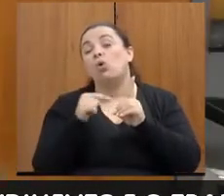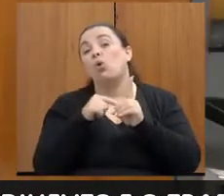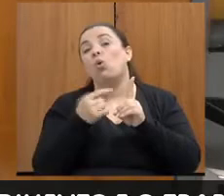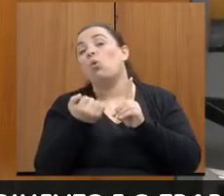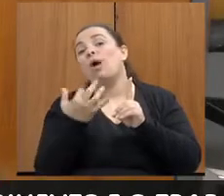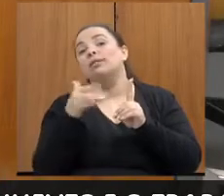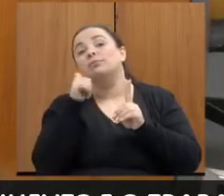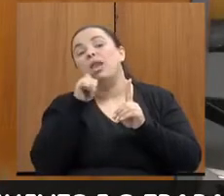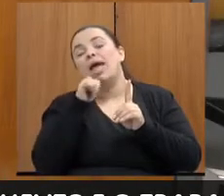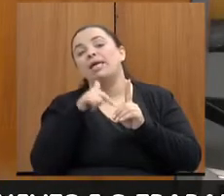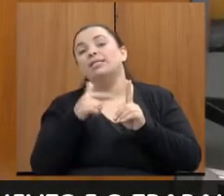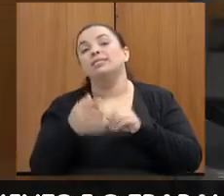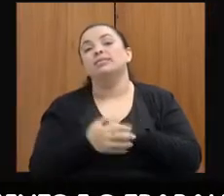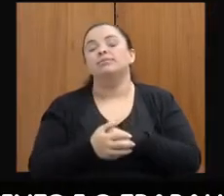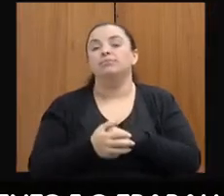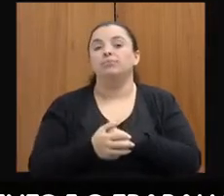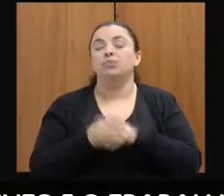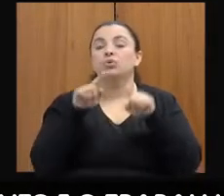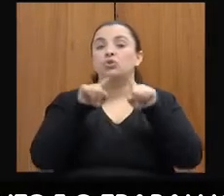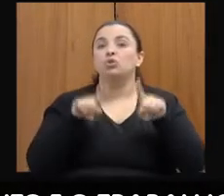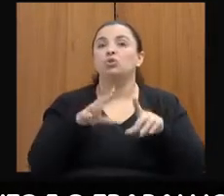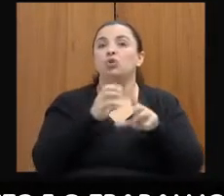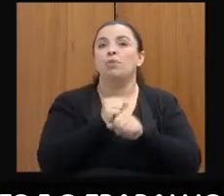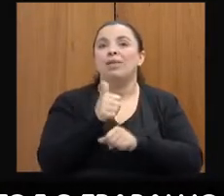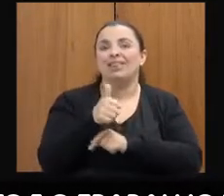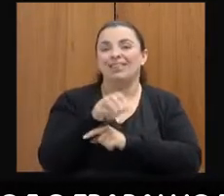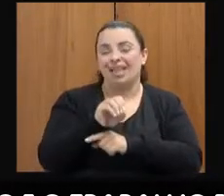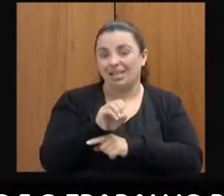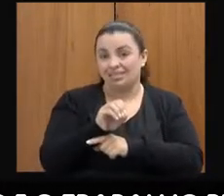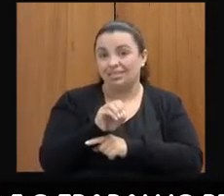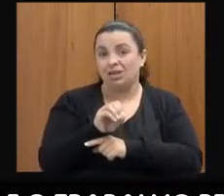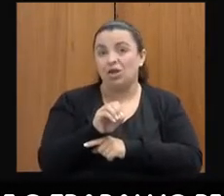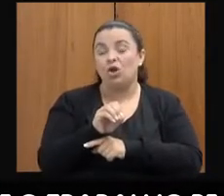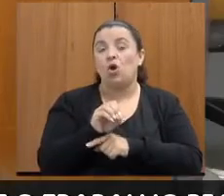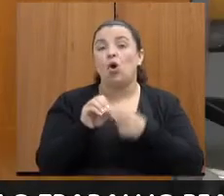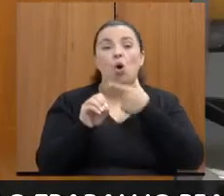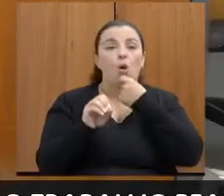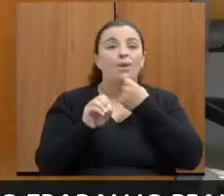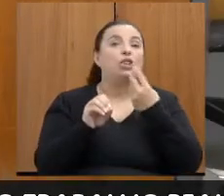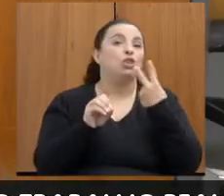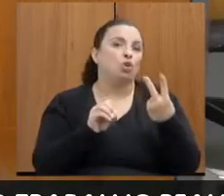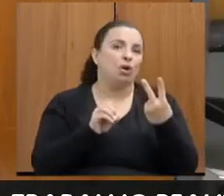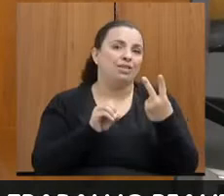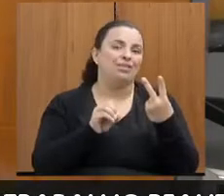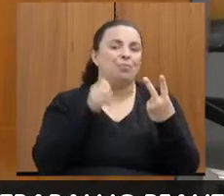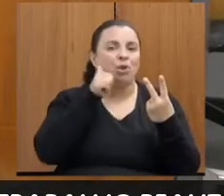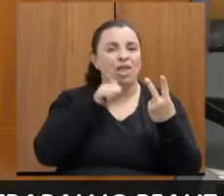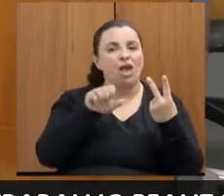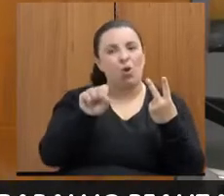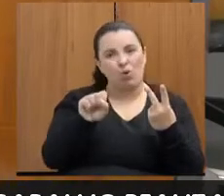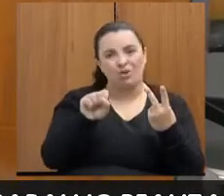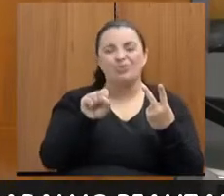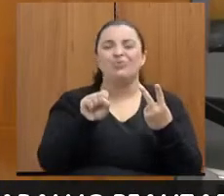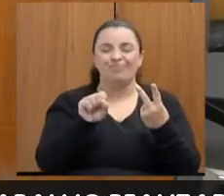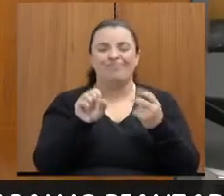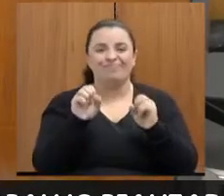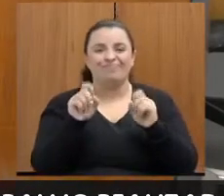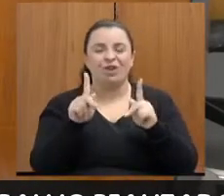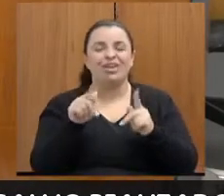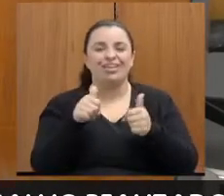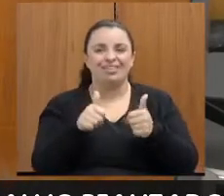São 10 servidores, só 2 homens. Ok. Restante é toda mulher. Certinho.